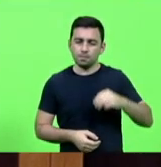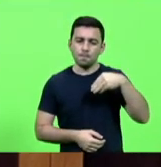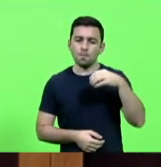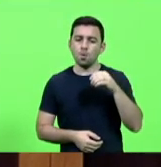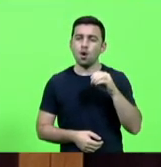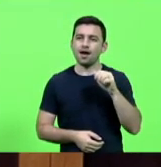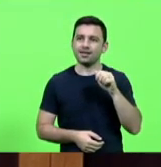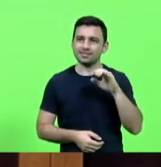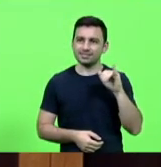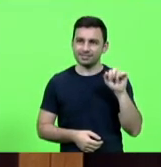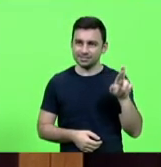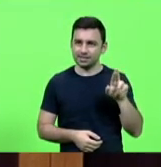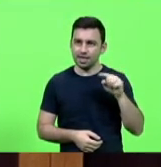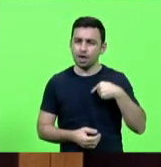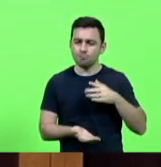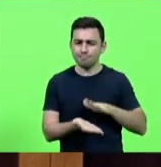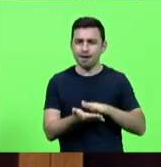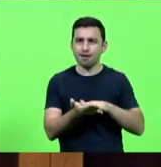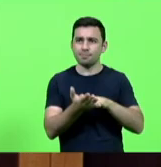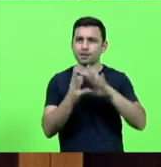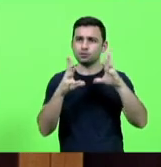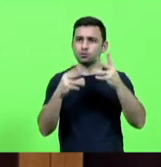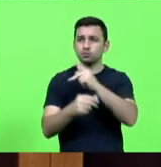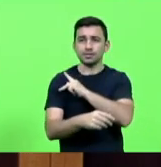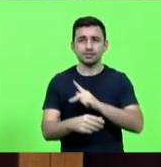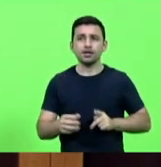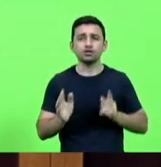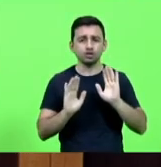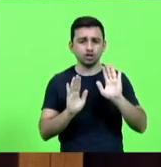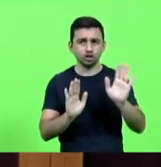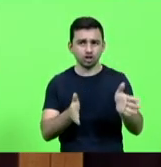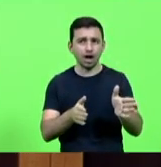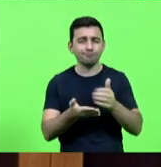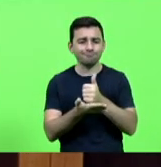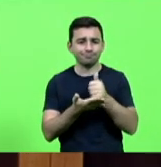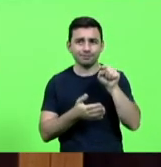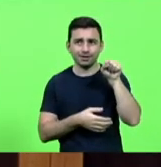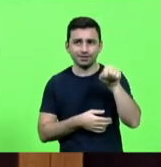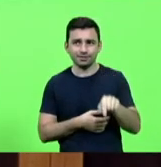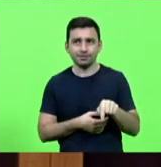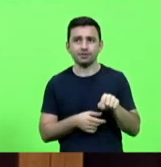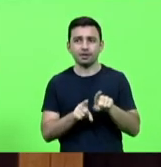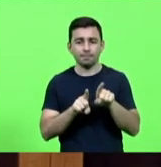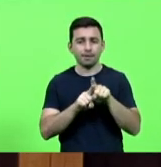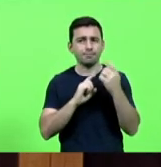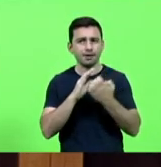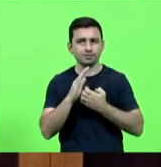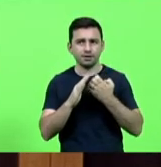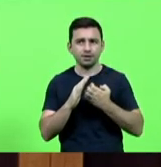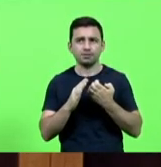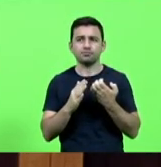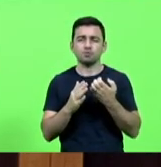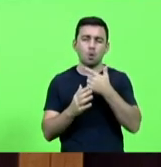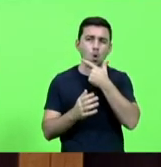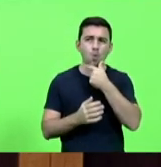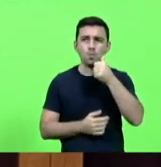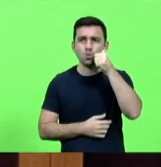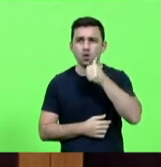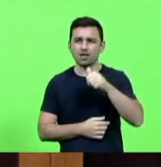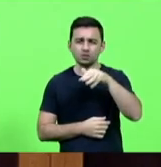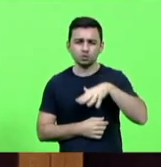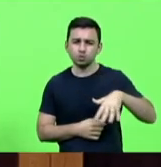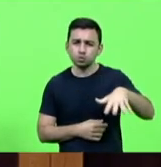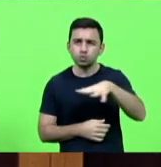parabenizo todos os presidentes que já passaram por ela os empresários as empresárias todos os